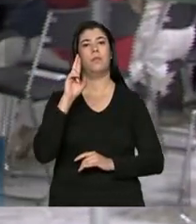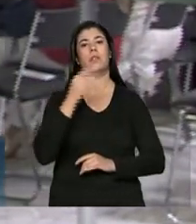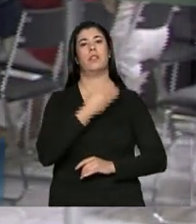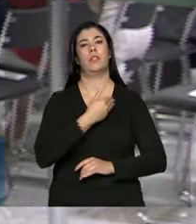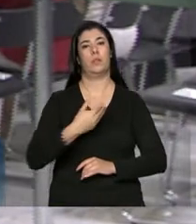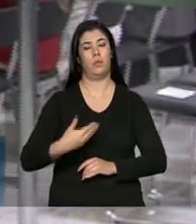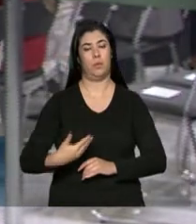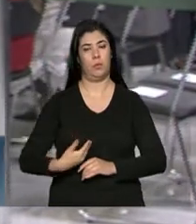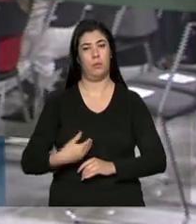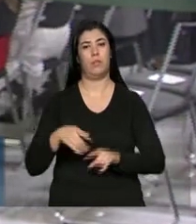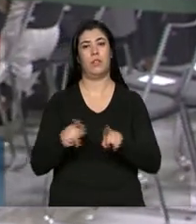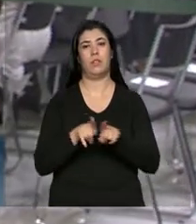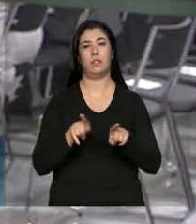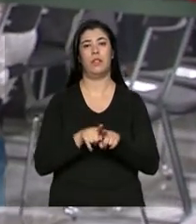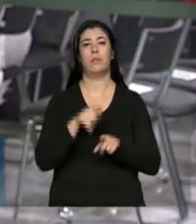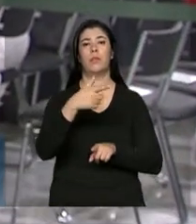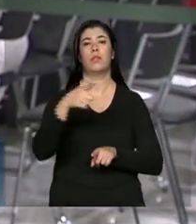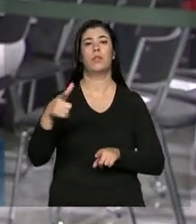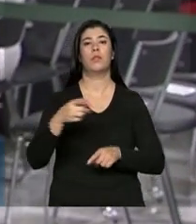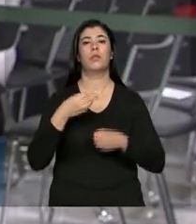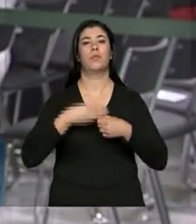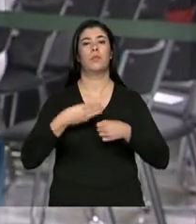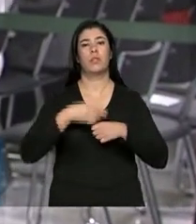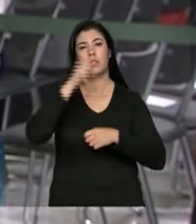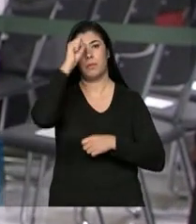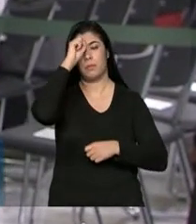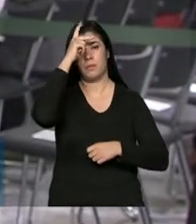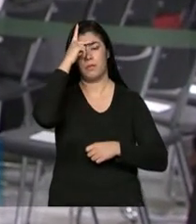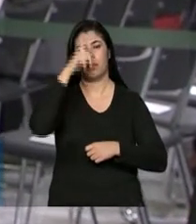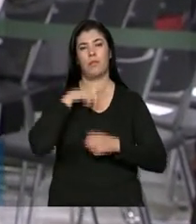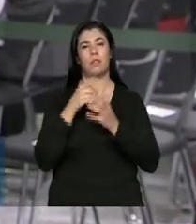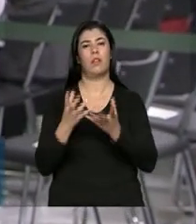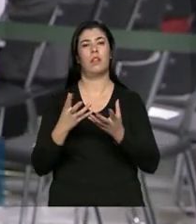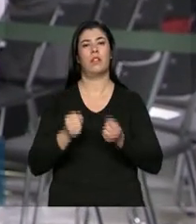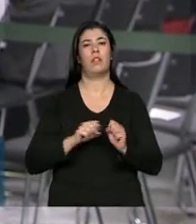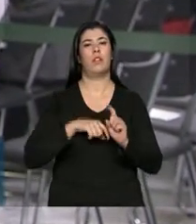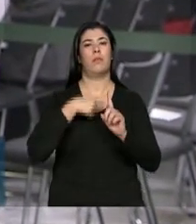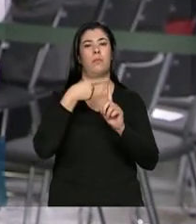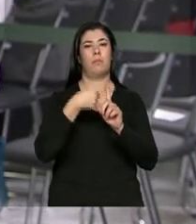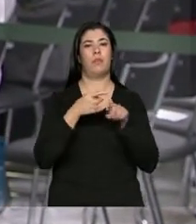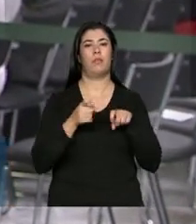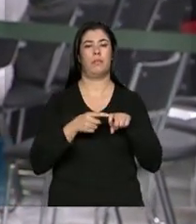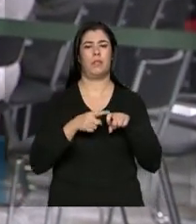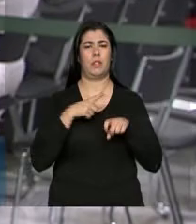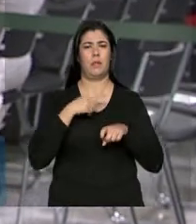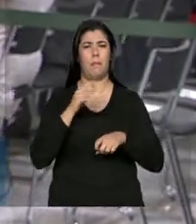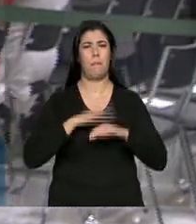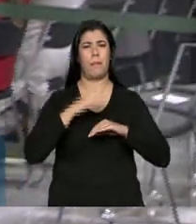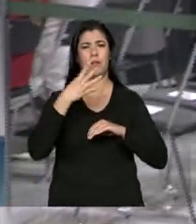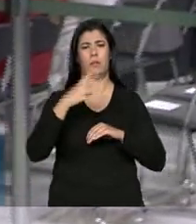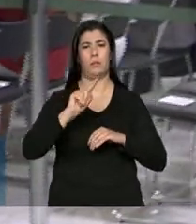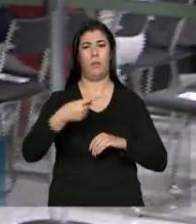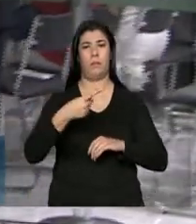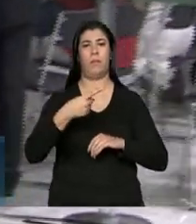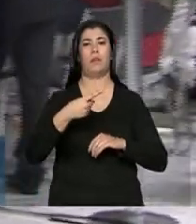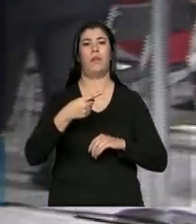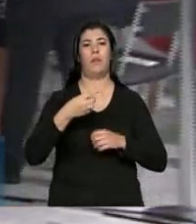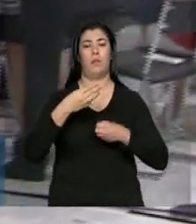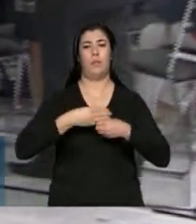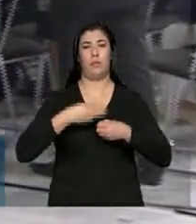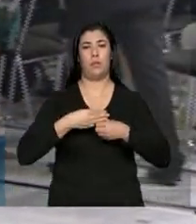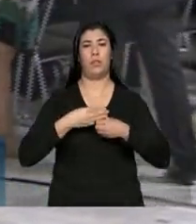governo, de prefeituras atendidas pelo Programa Mais Médicos, já que são mais de 4 mil municípios que recebem esses